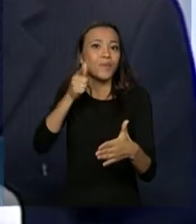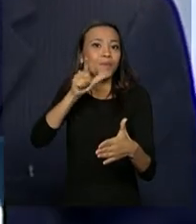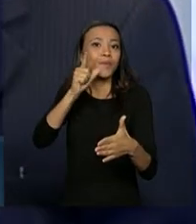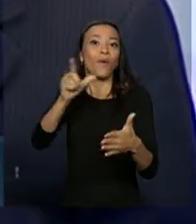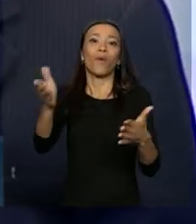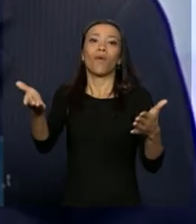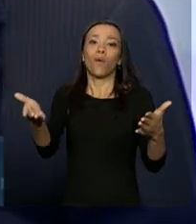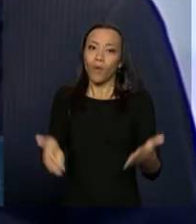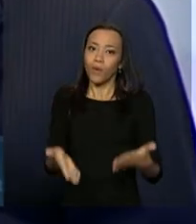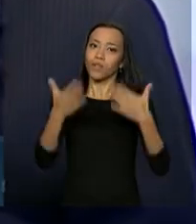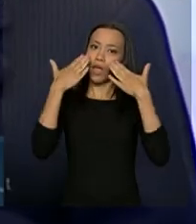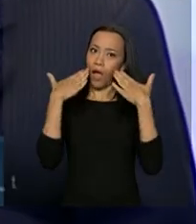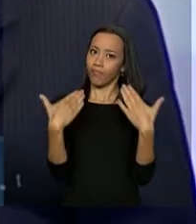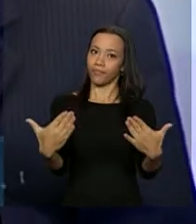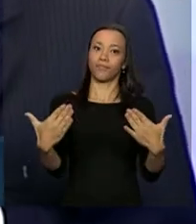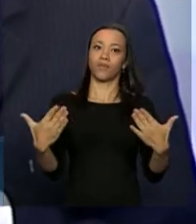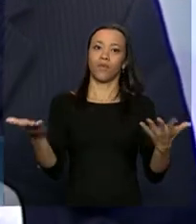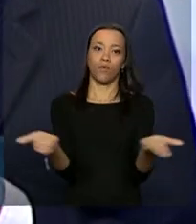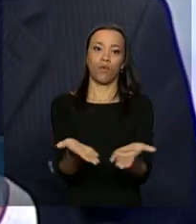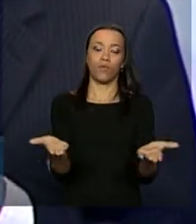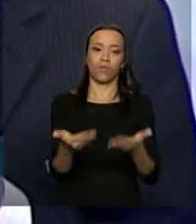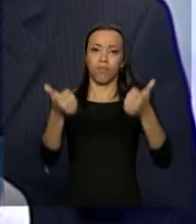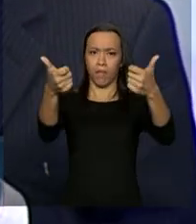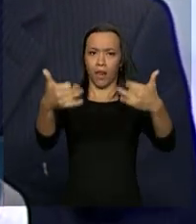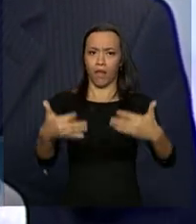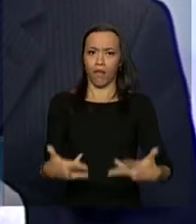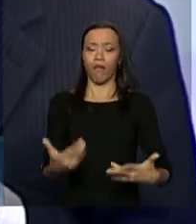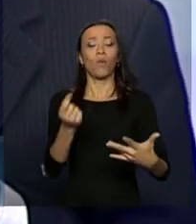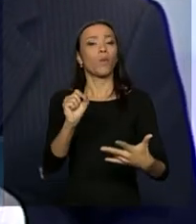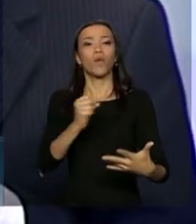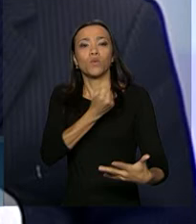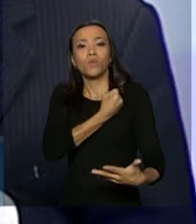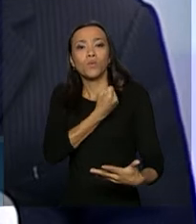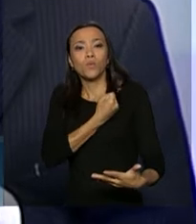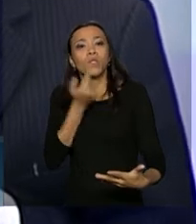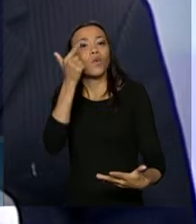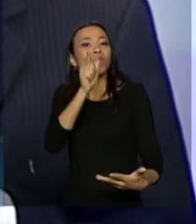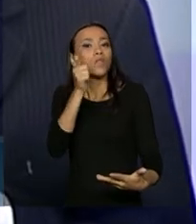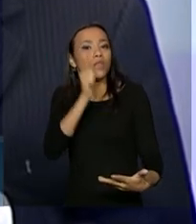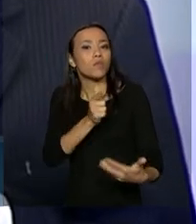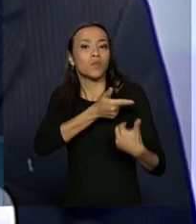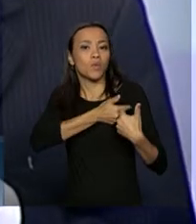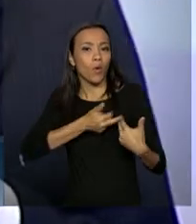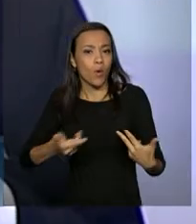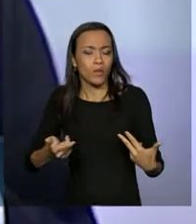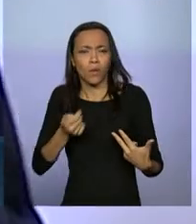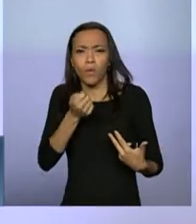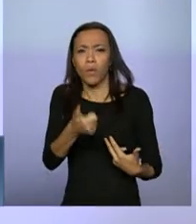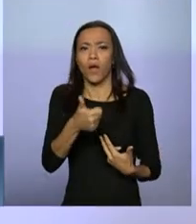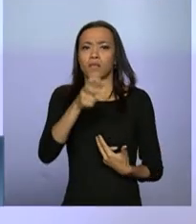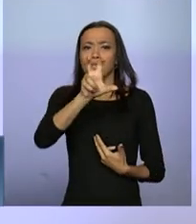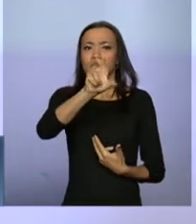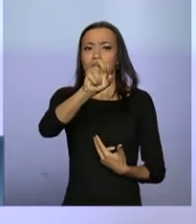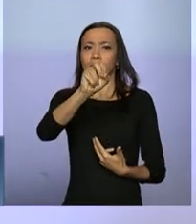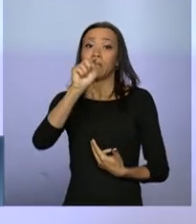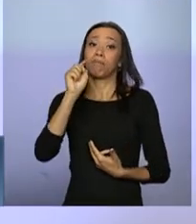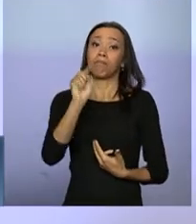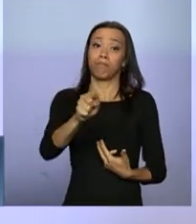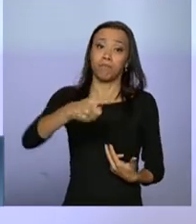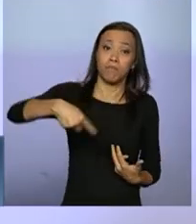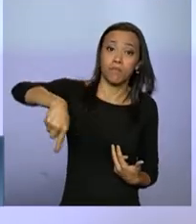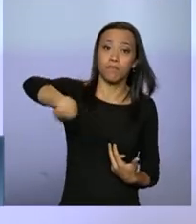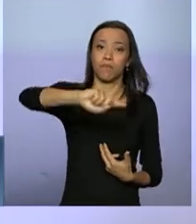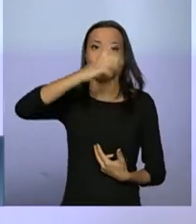demonstrados pelos números que hoje são colocados aqui. Quase 50 mil trabalhadores foram